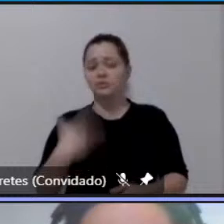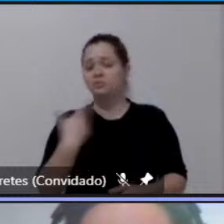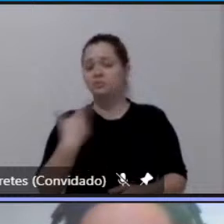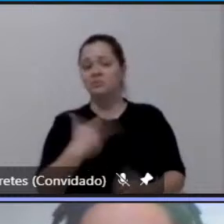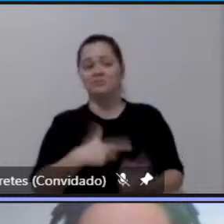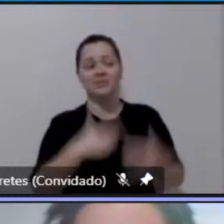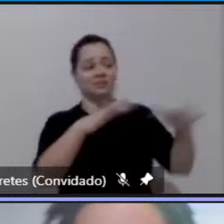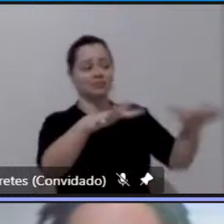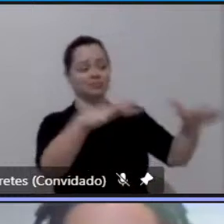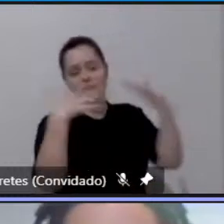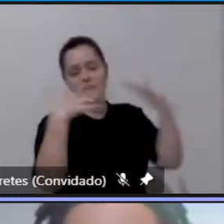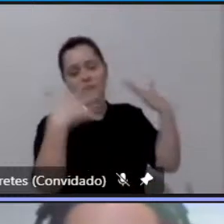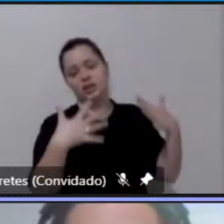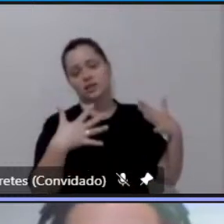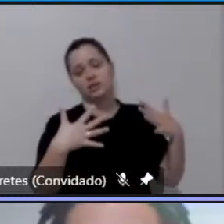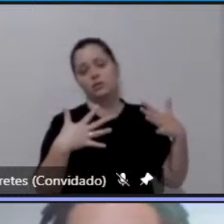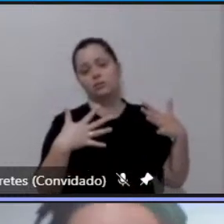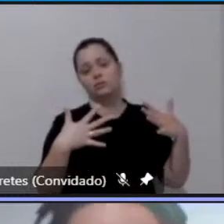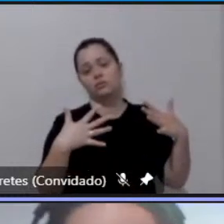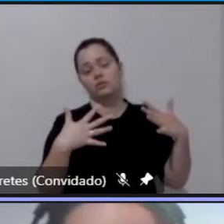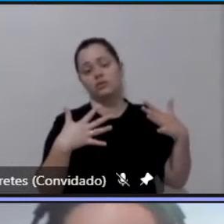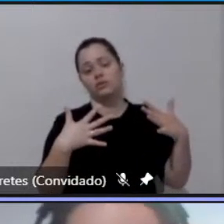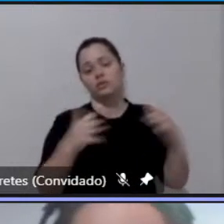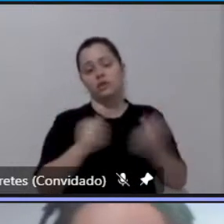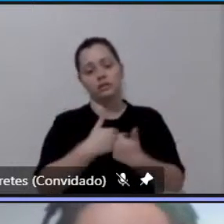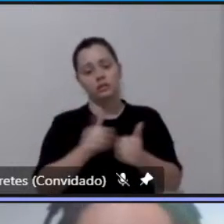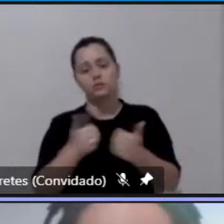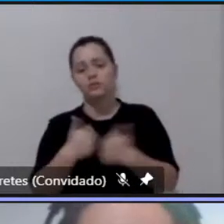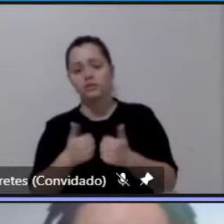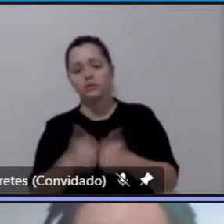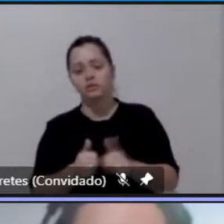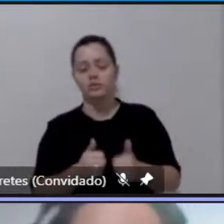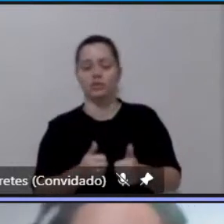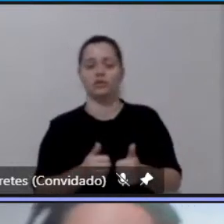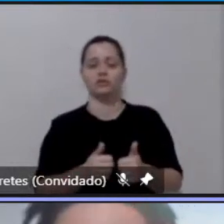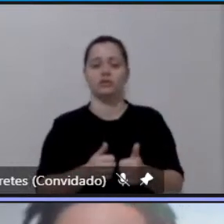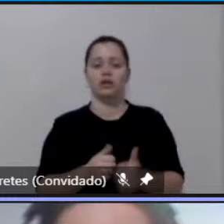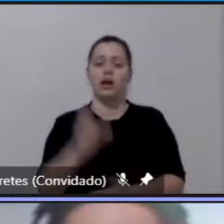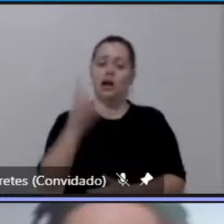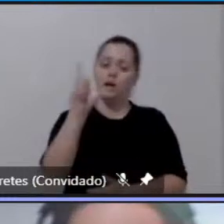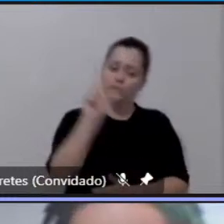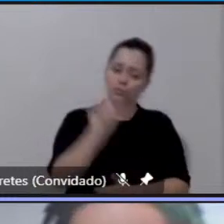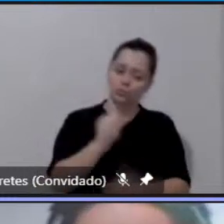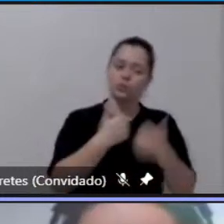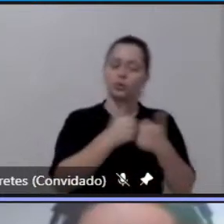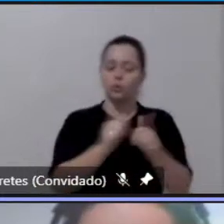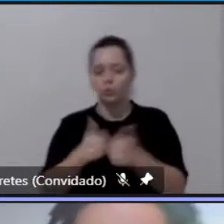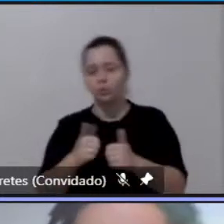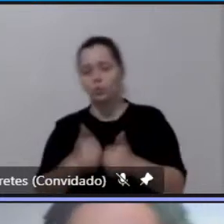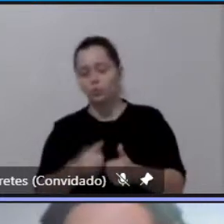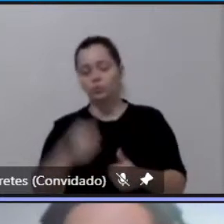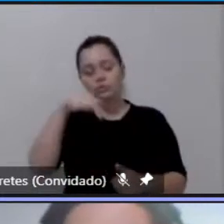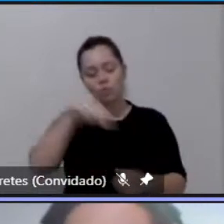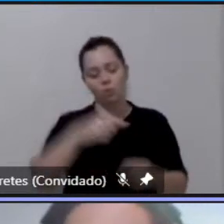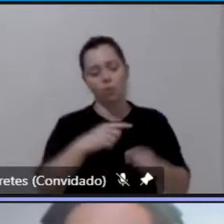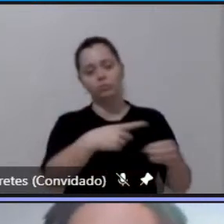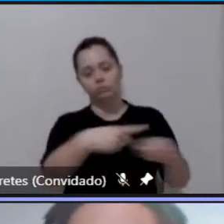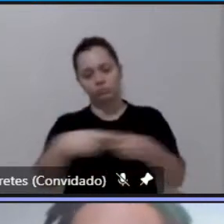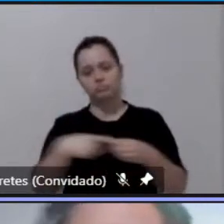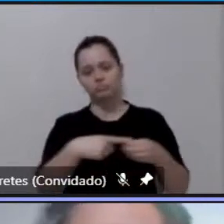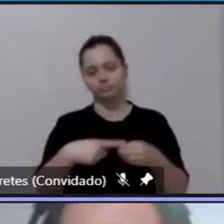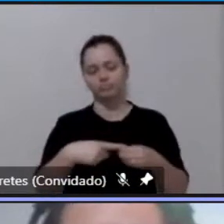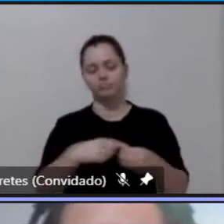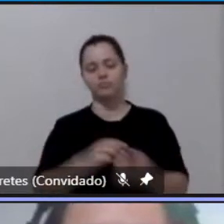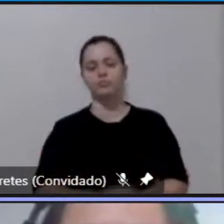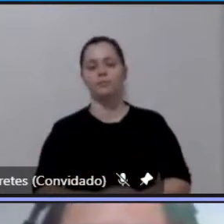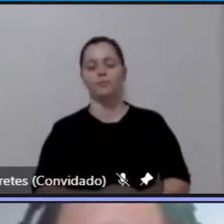ao transporte coletivo voltado a melhoria do transporte coletivo na região esse